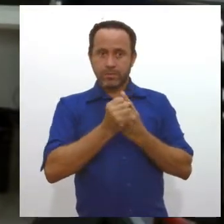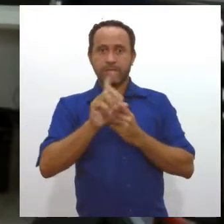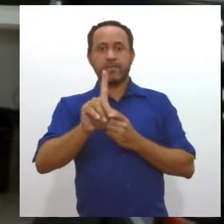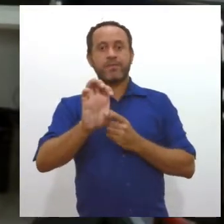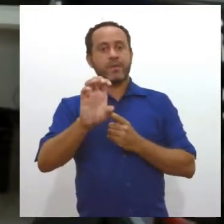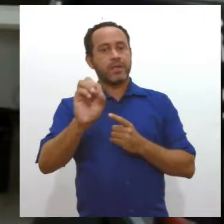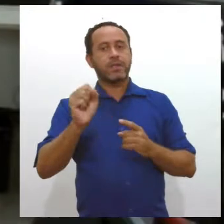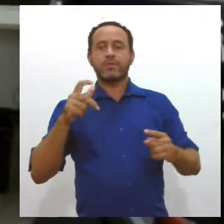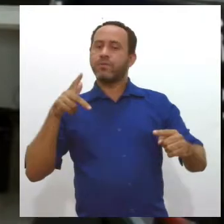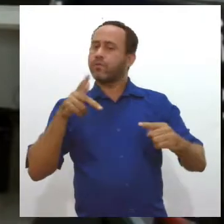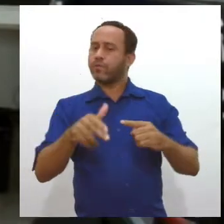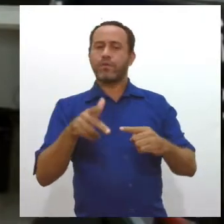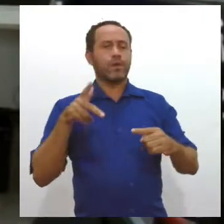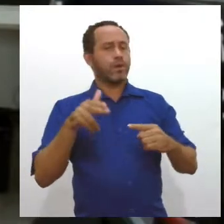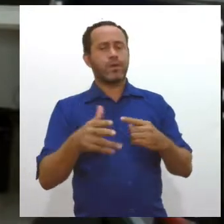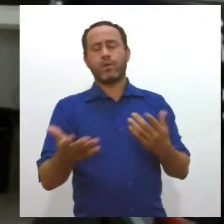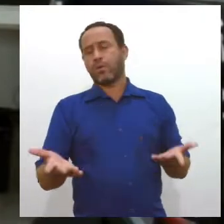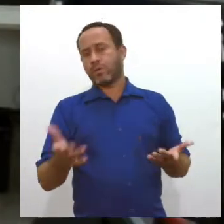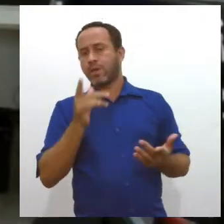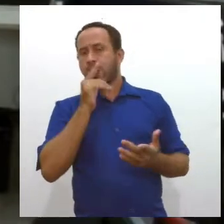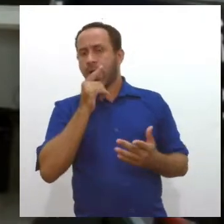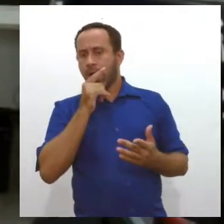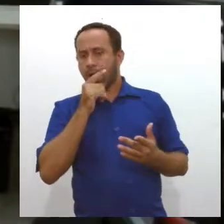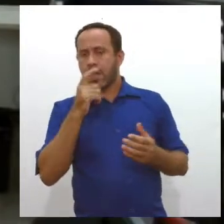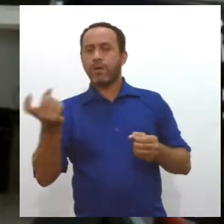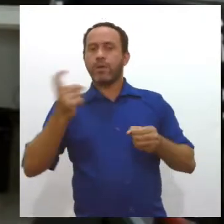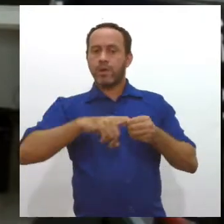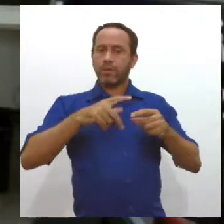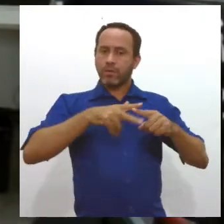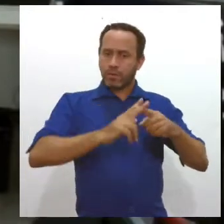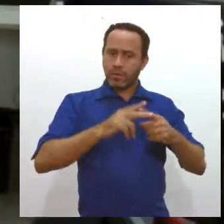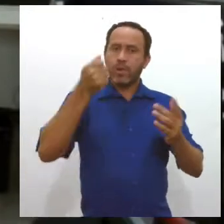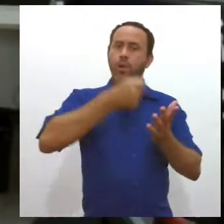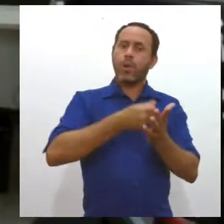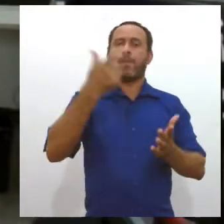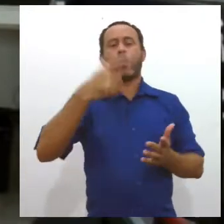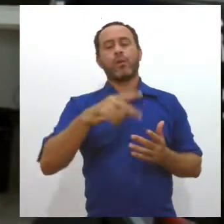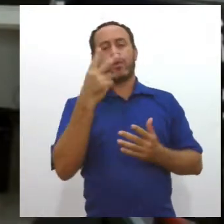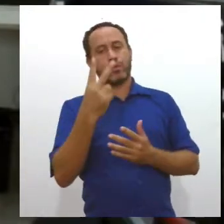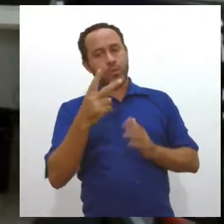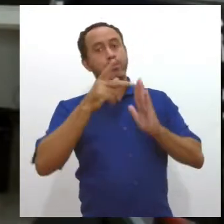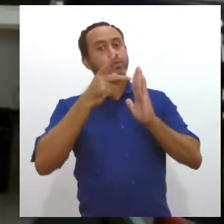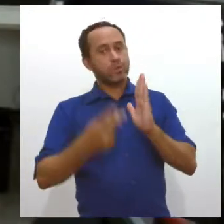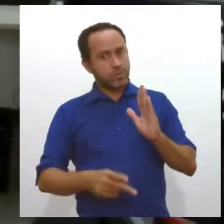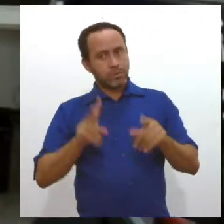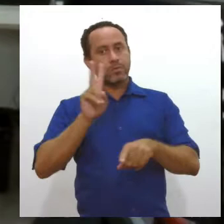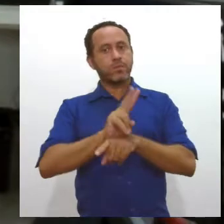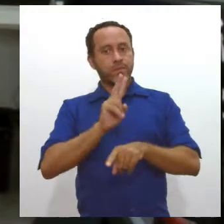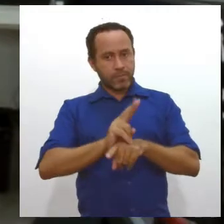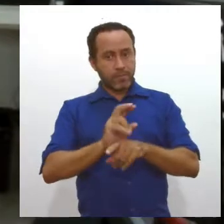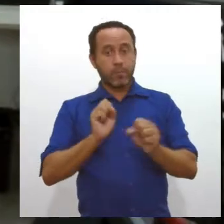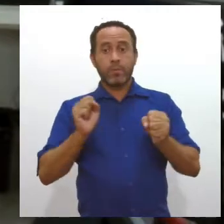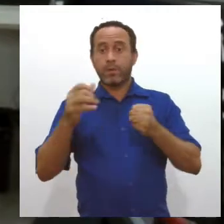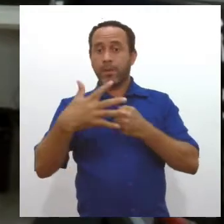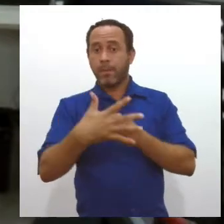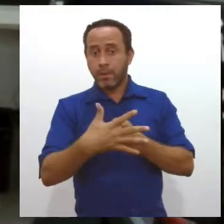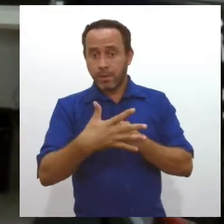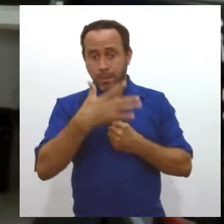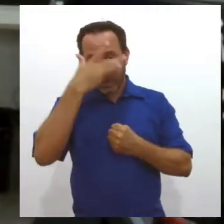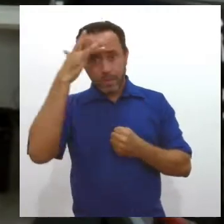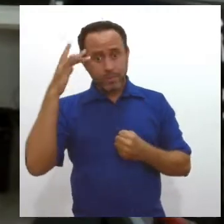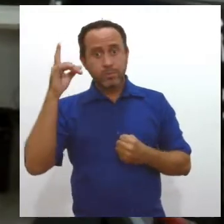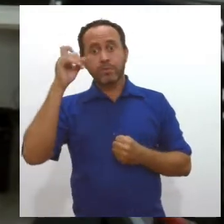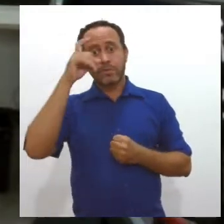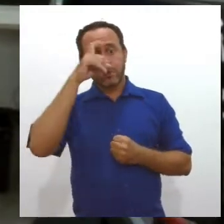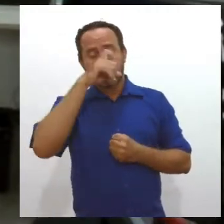venha a cobrar a taxa de religação. No seu projeto, ele defende que por conta da pandemia, aquela calamidade